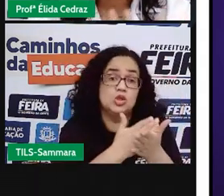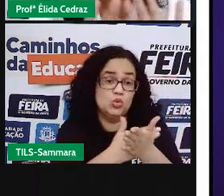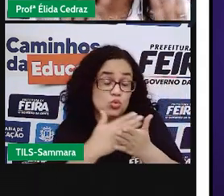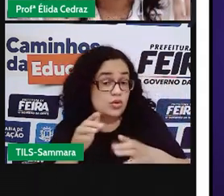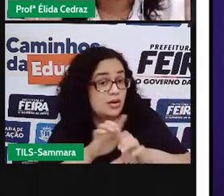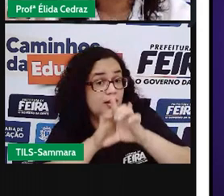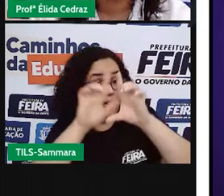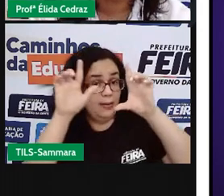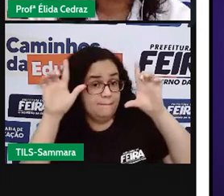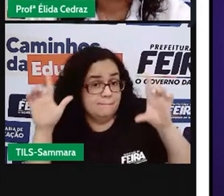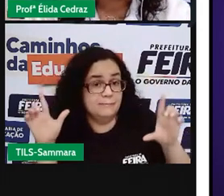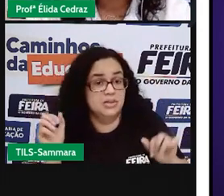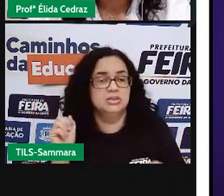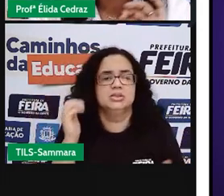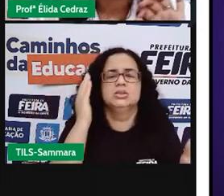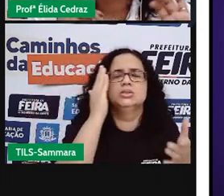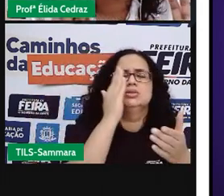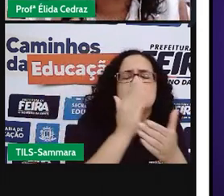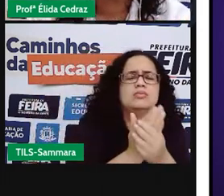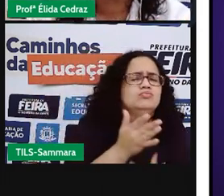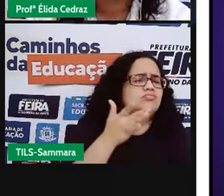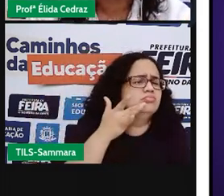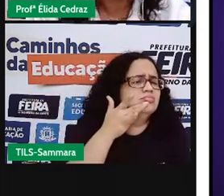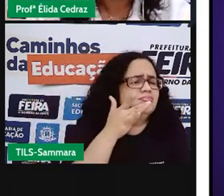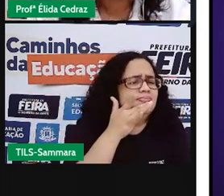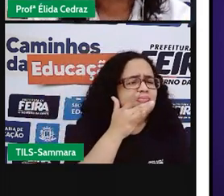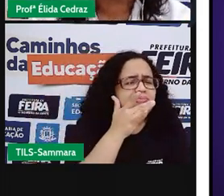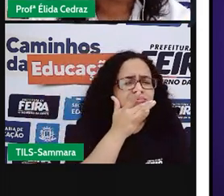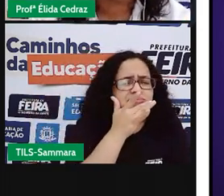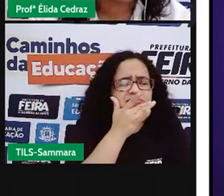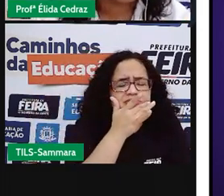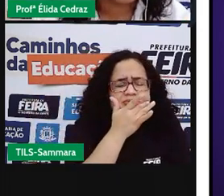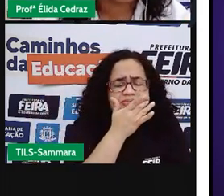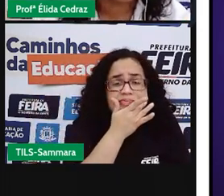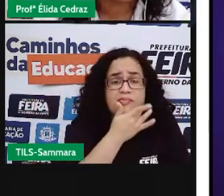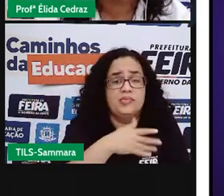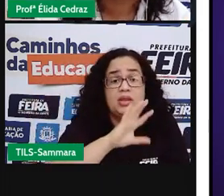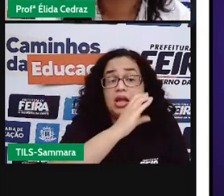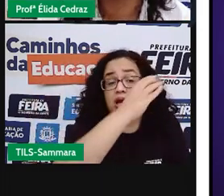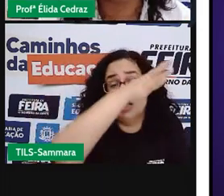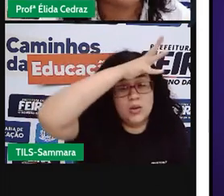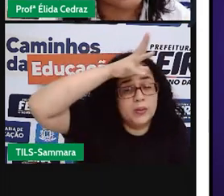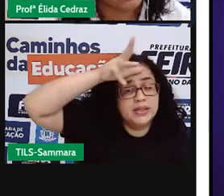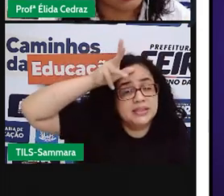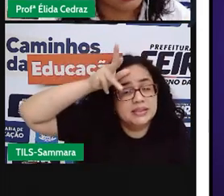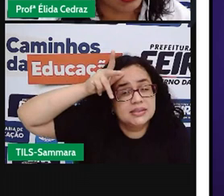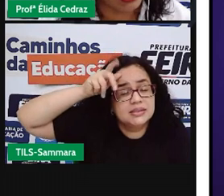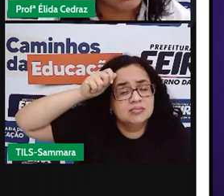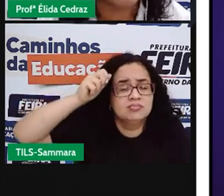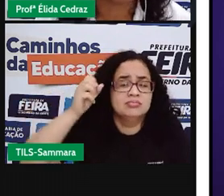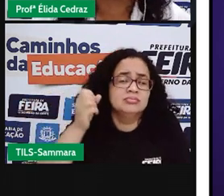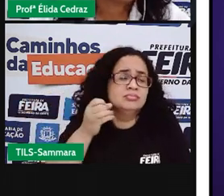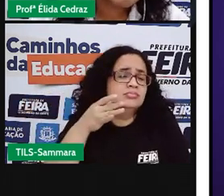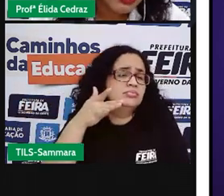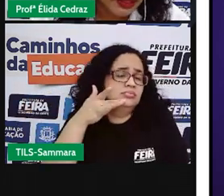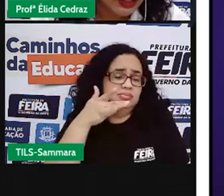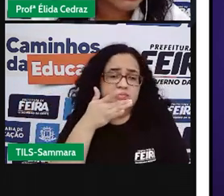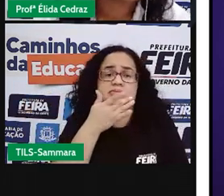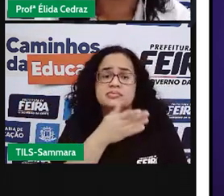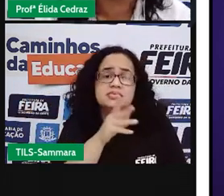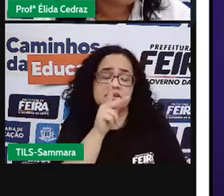Imagens de hambúrguer, de sanduíche, de refrigerante. São coisas gostosas?